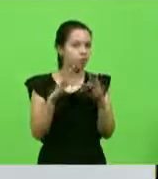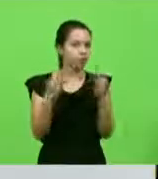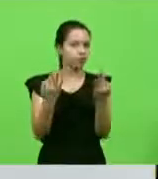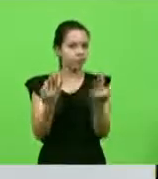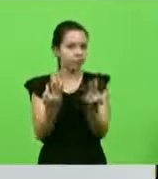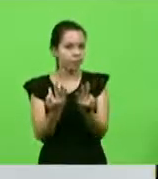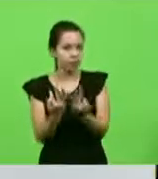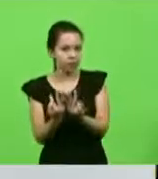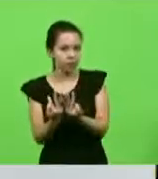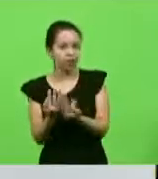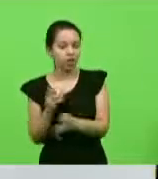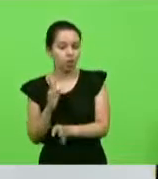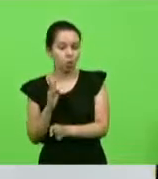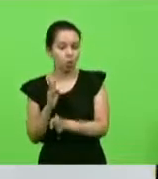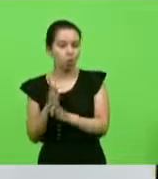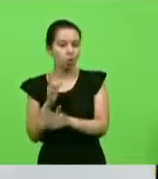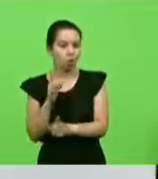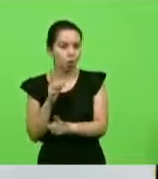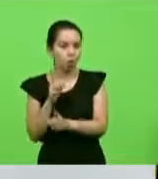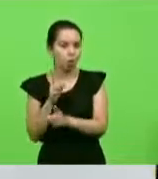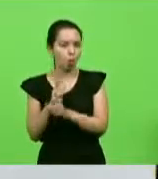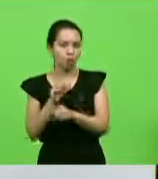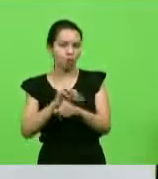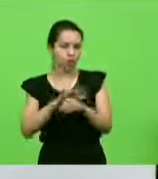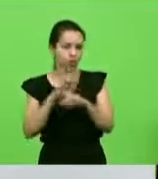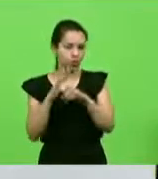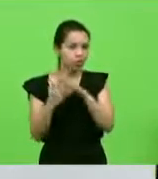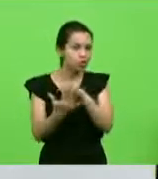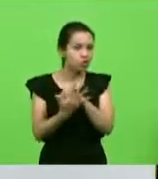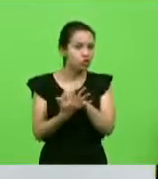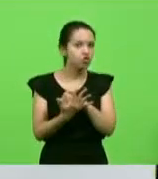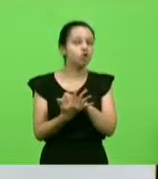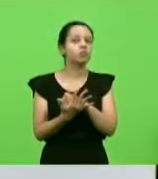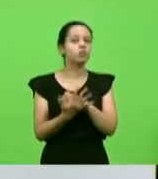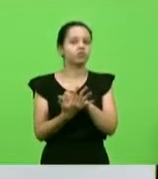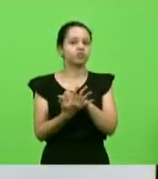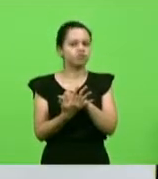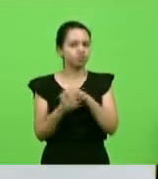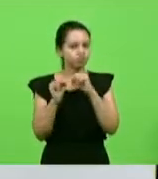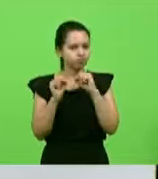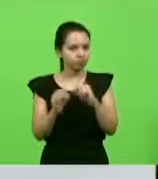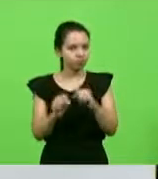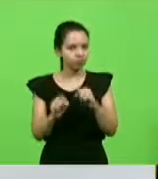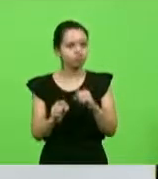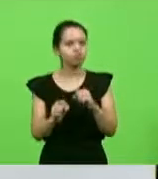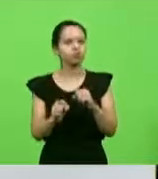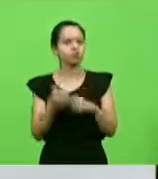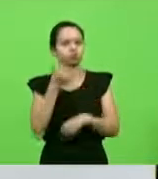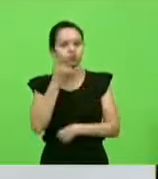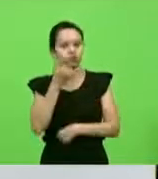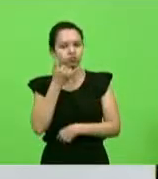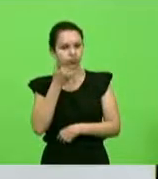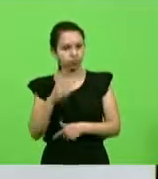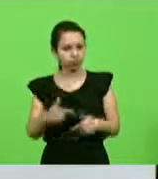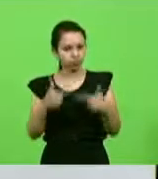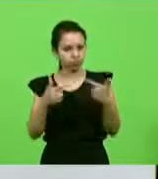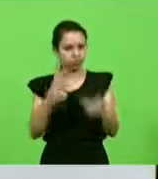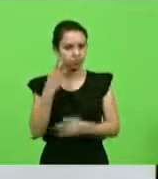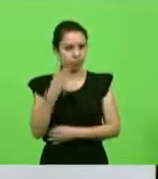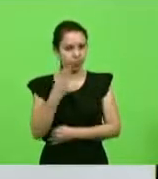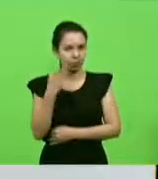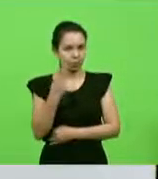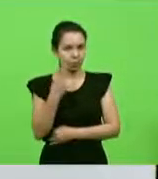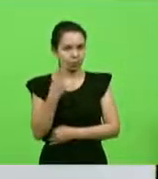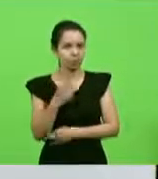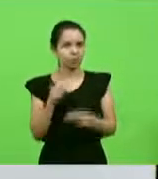atestados por Covid poderão entrar em contato com a Frente Parlamentar. O segundo assunto